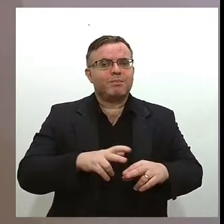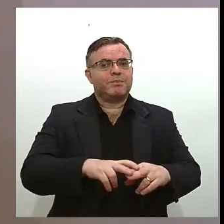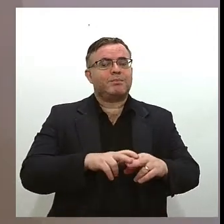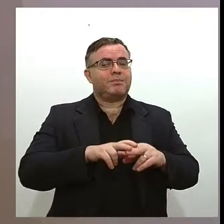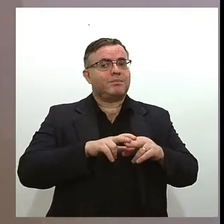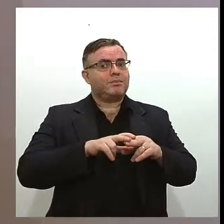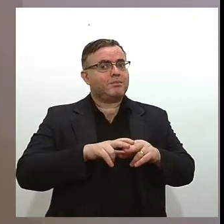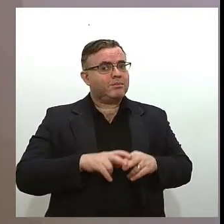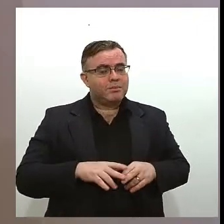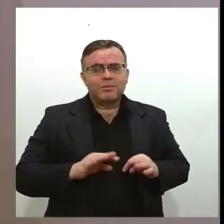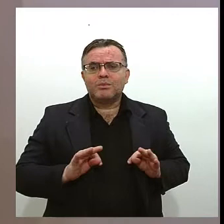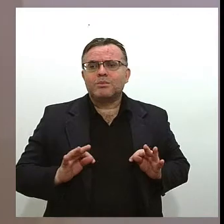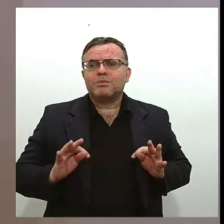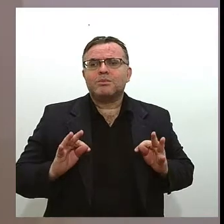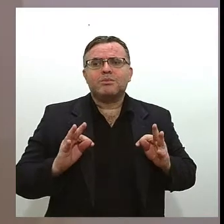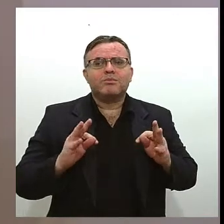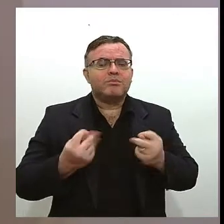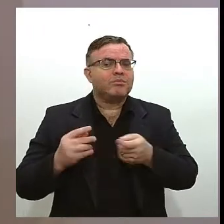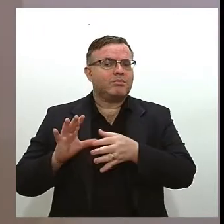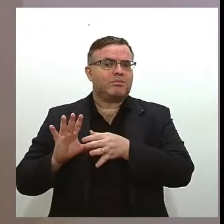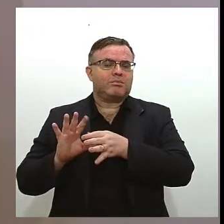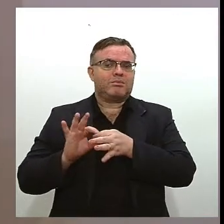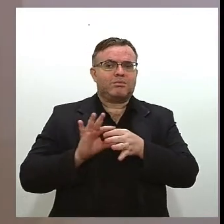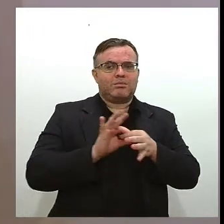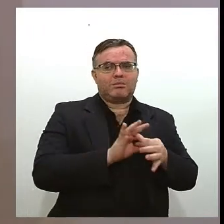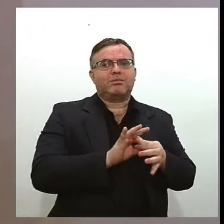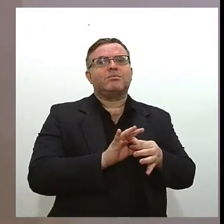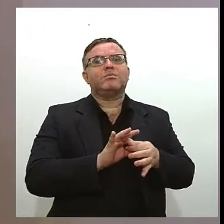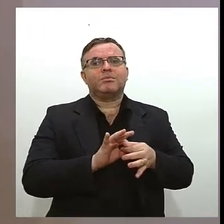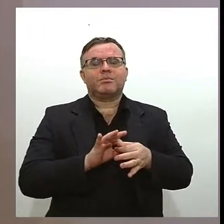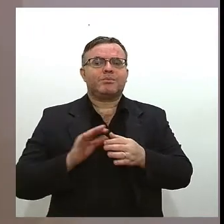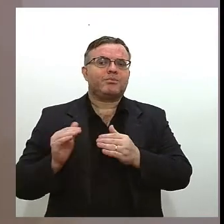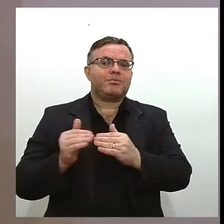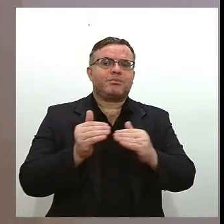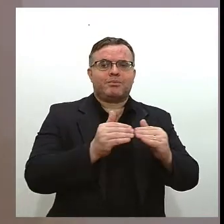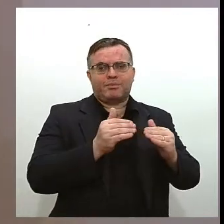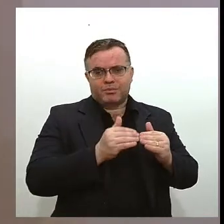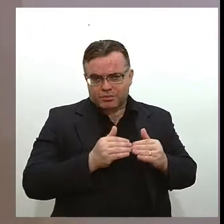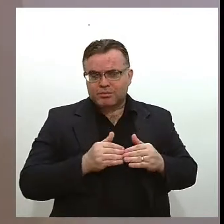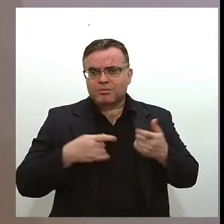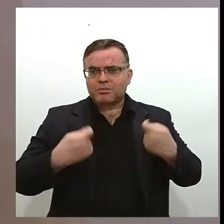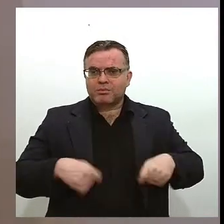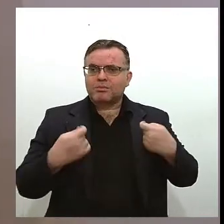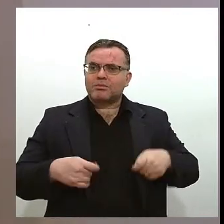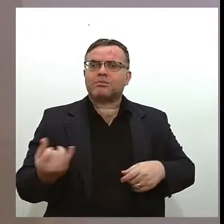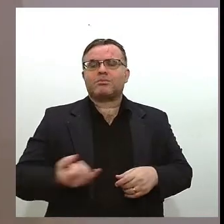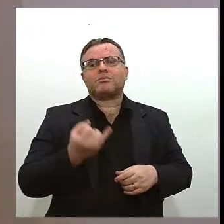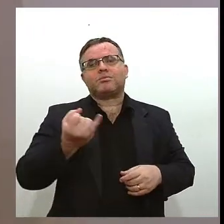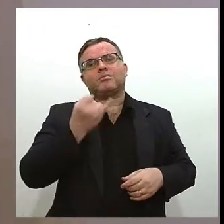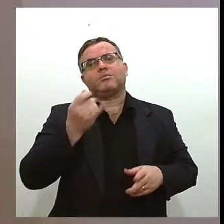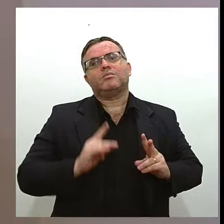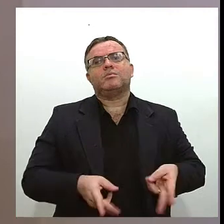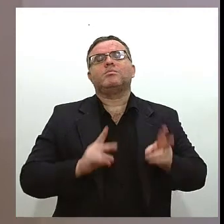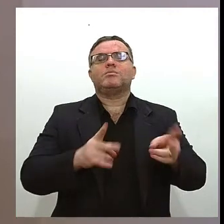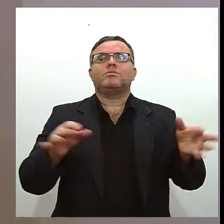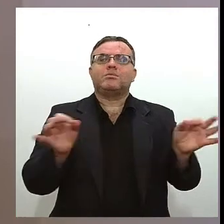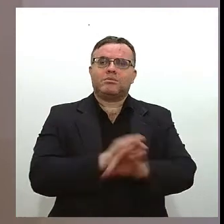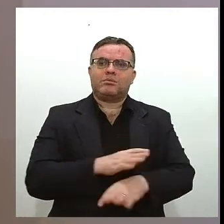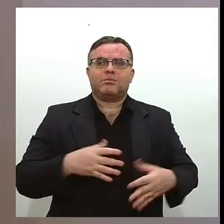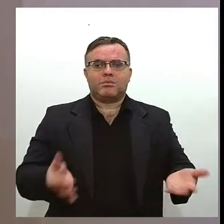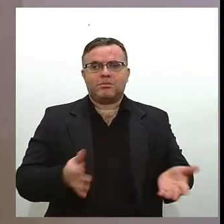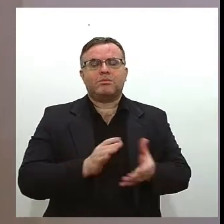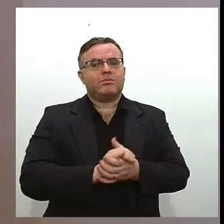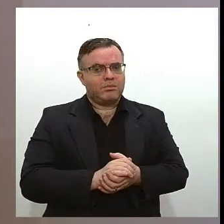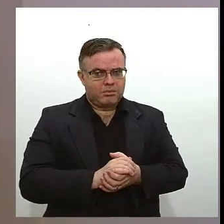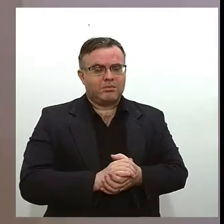todo esse contexto de alta na verdade é prejudicial para o posto que depende do volume